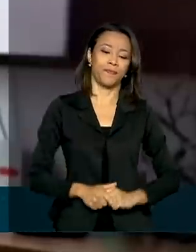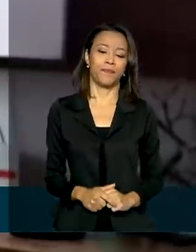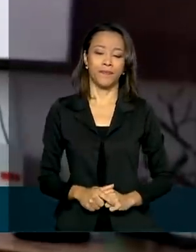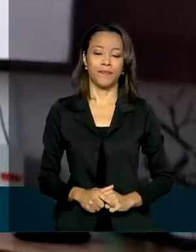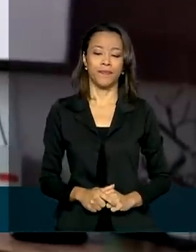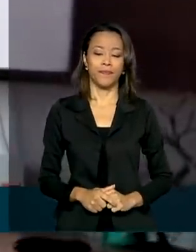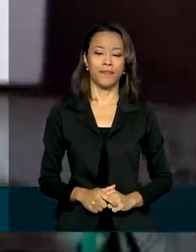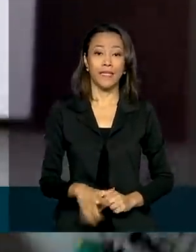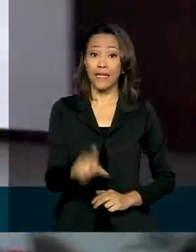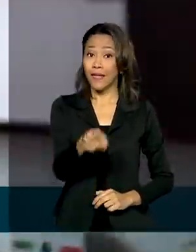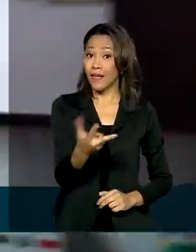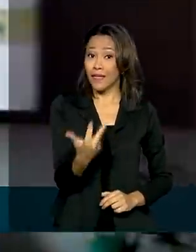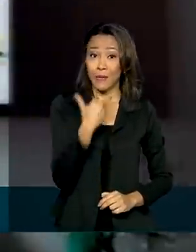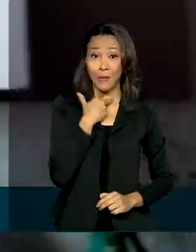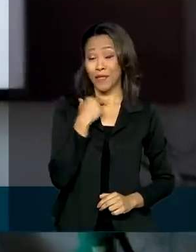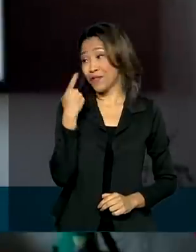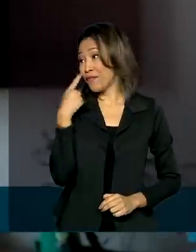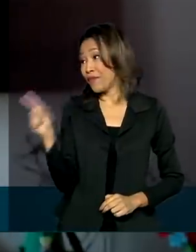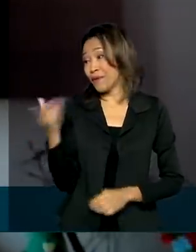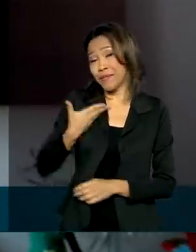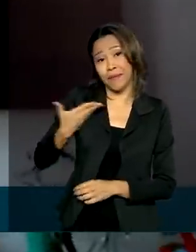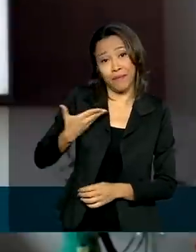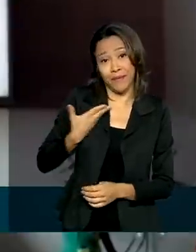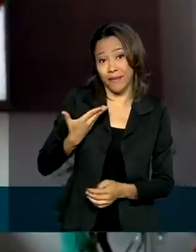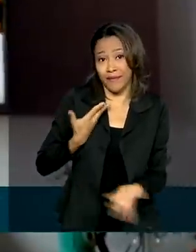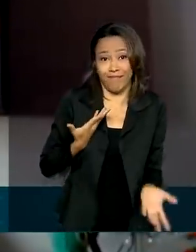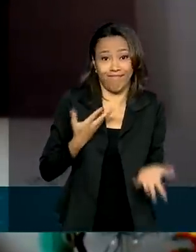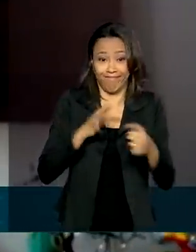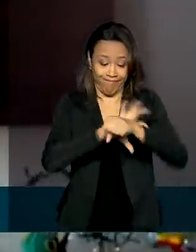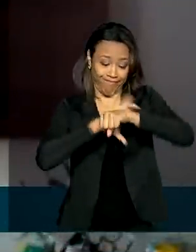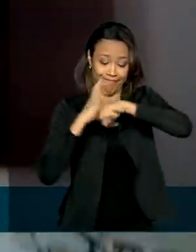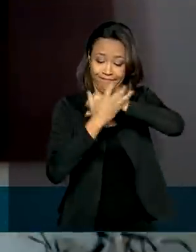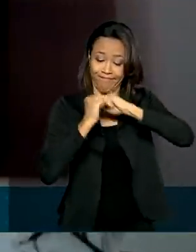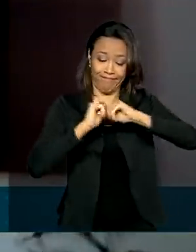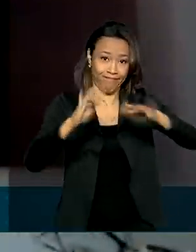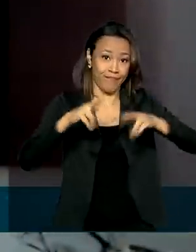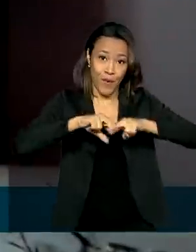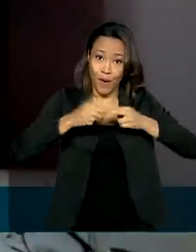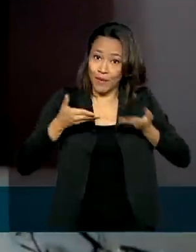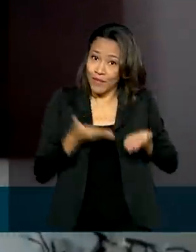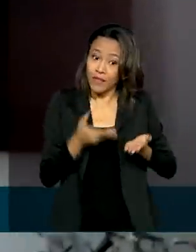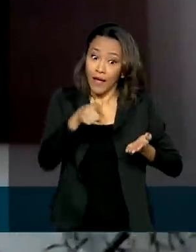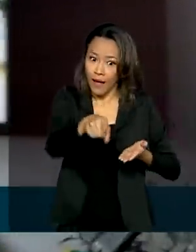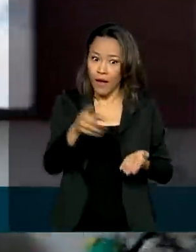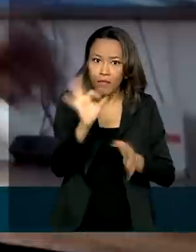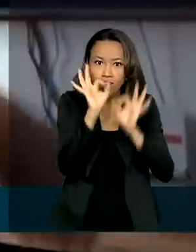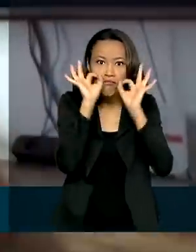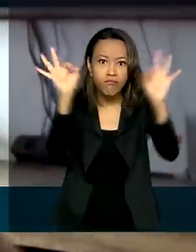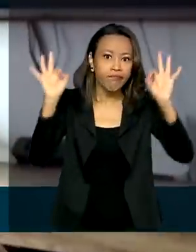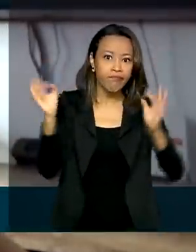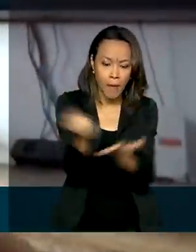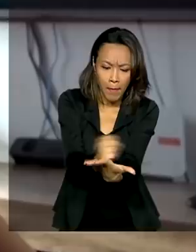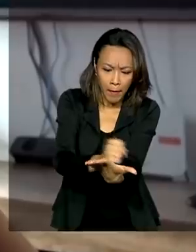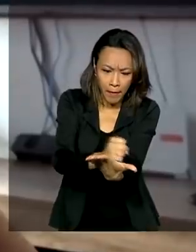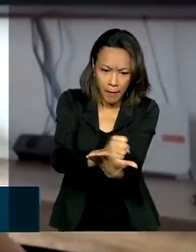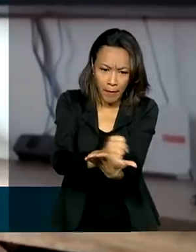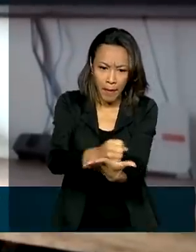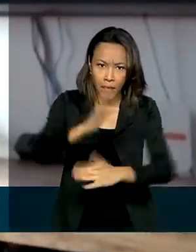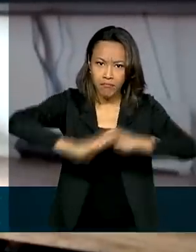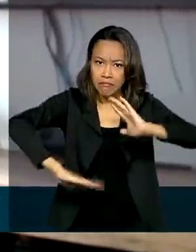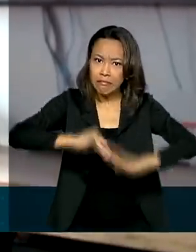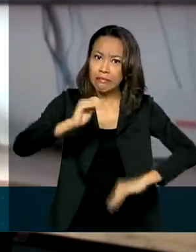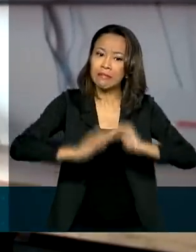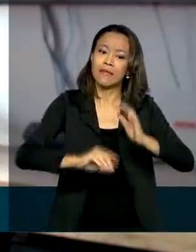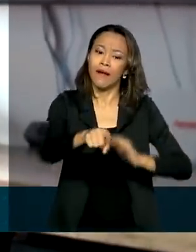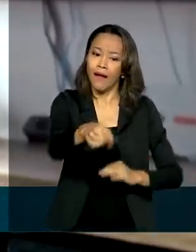Sem poder ver os amiguinhos durante a pandemia, a Cecília ficou craque no videogame, mas está sonhando